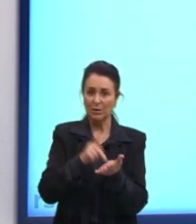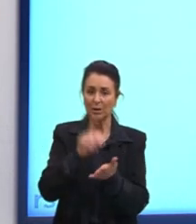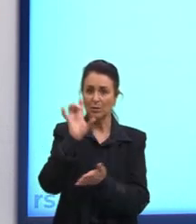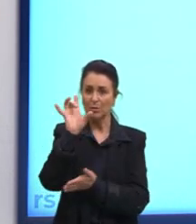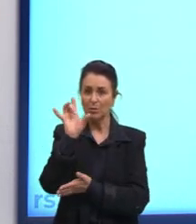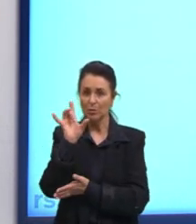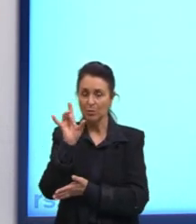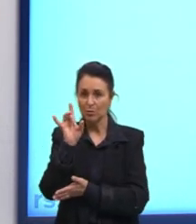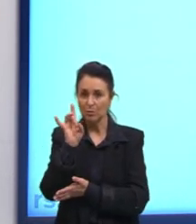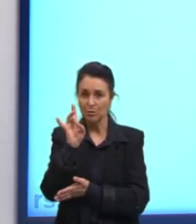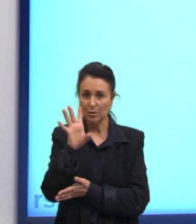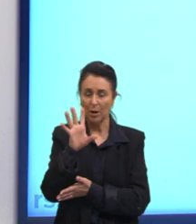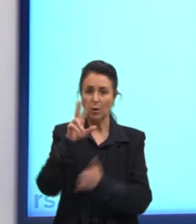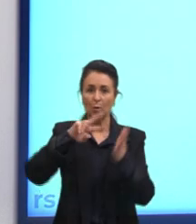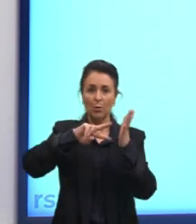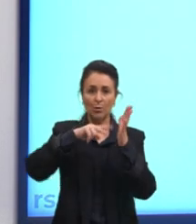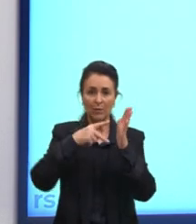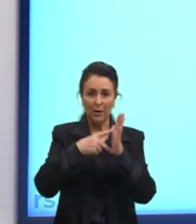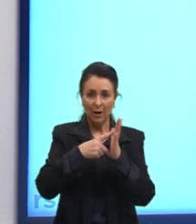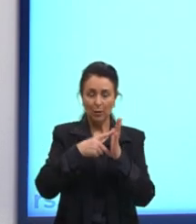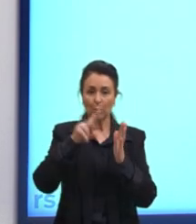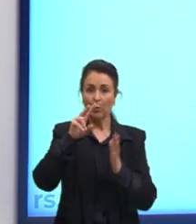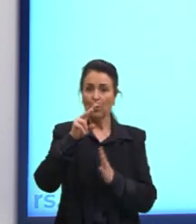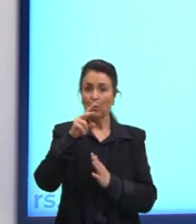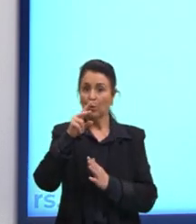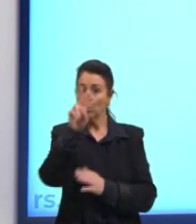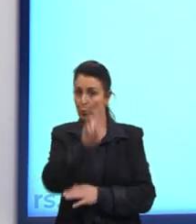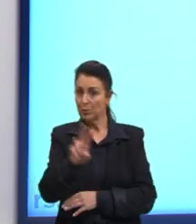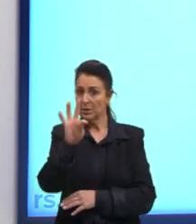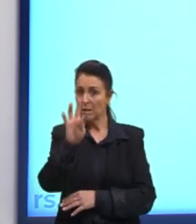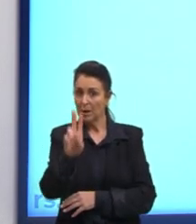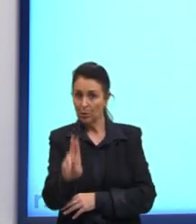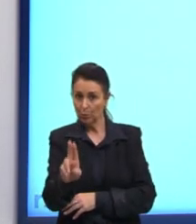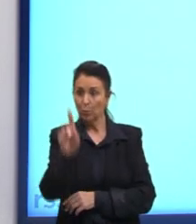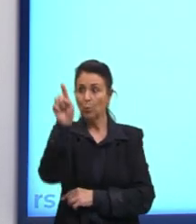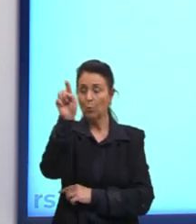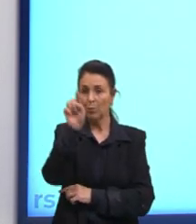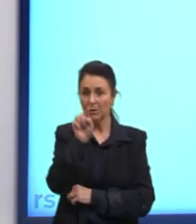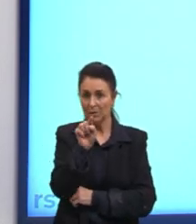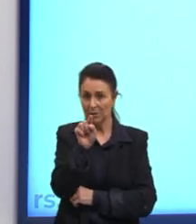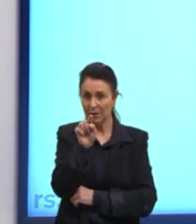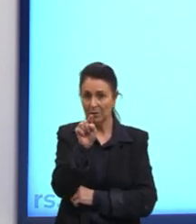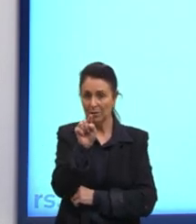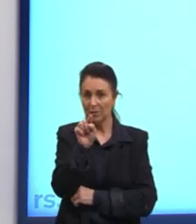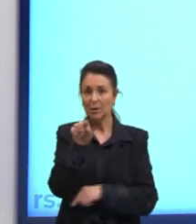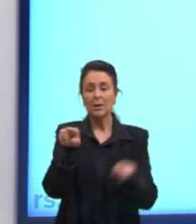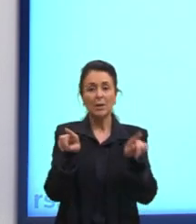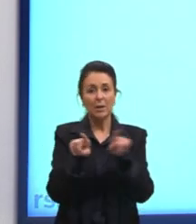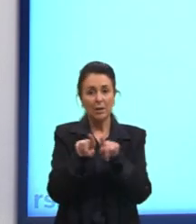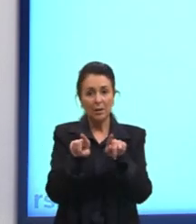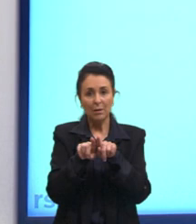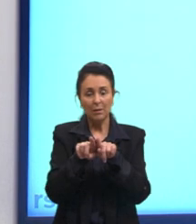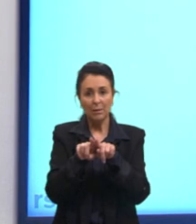substituir o câmbio significado por tu, né? Com acento e também